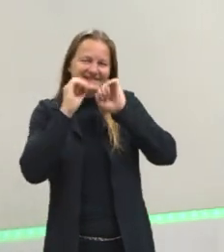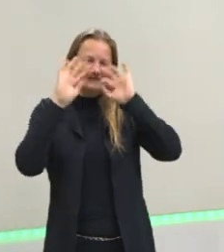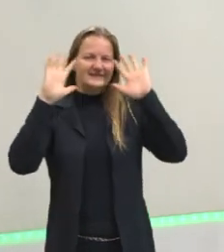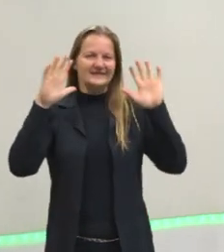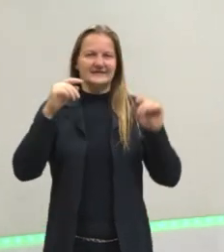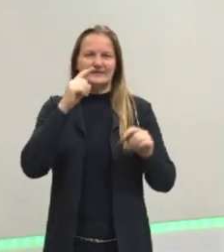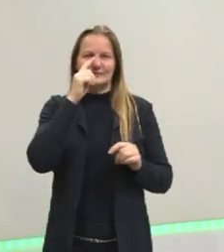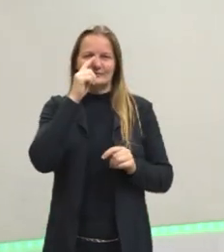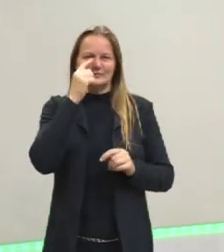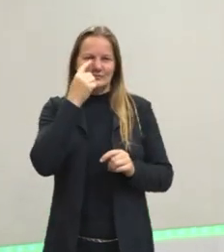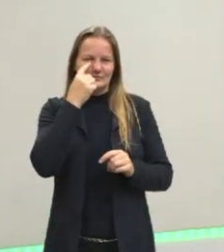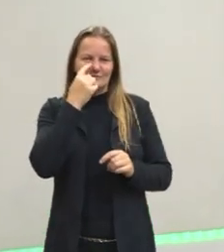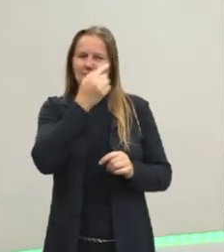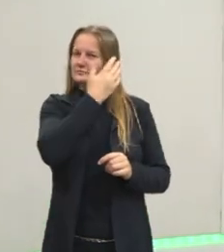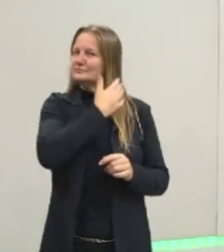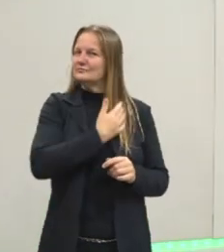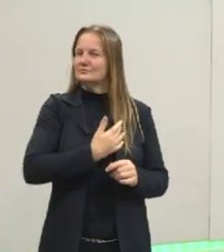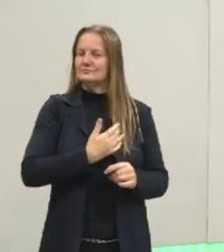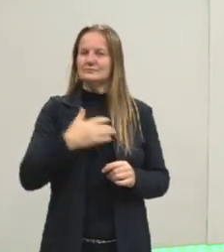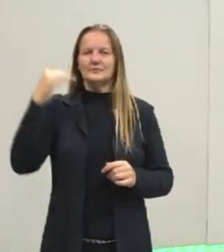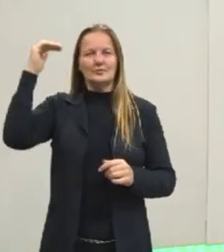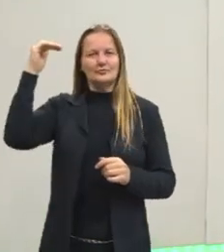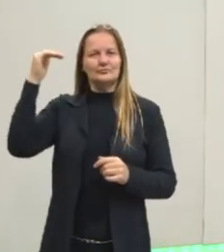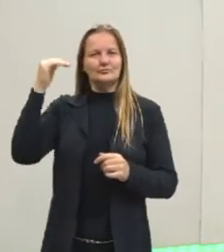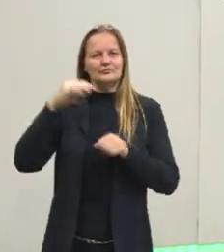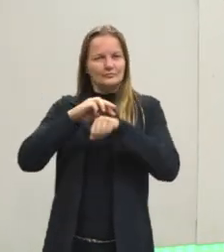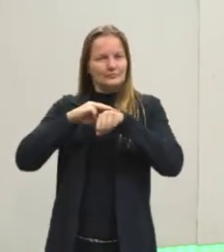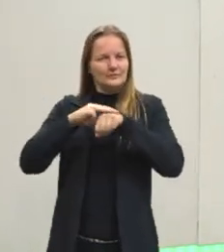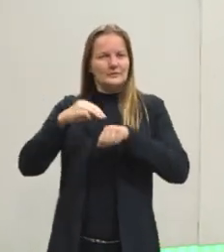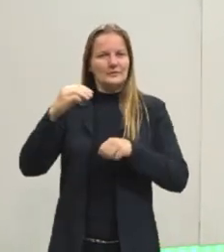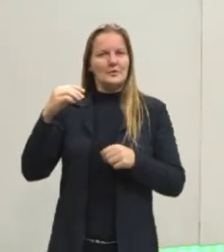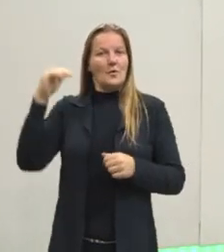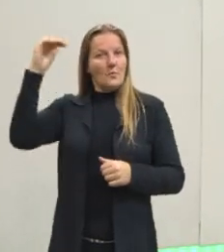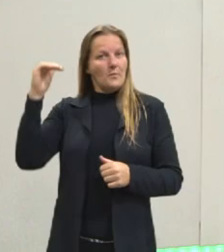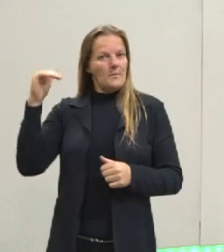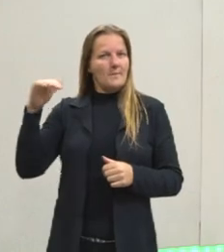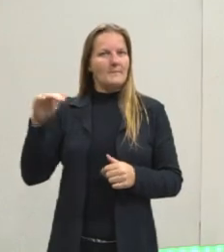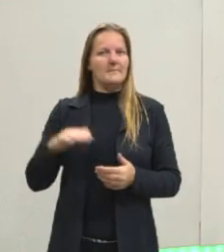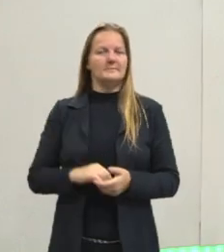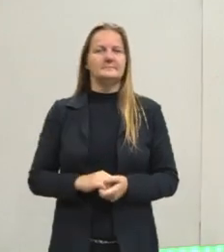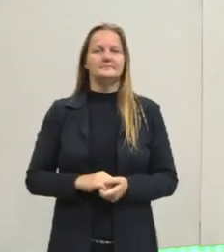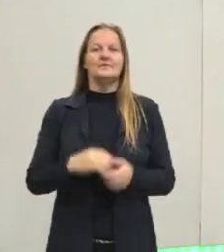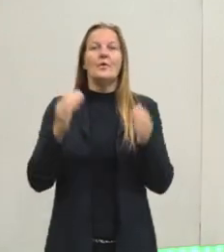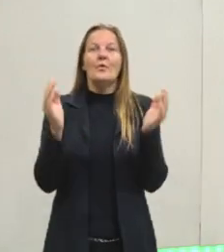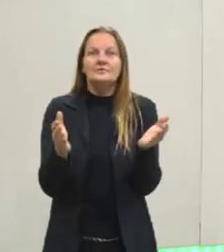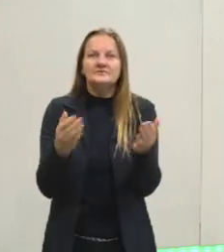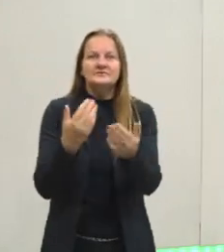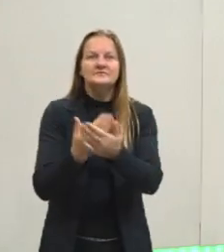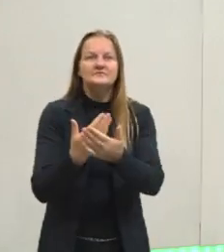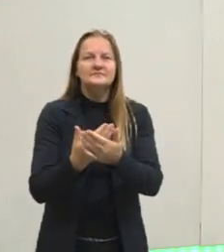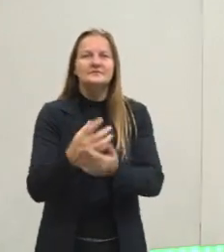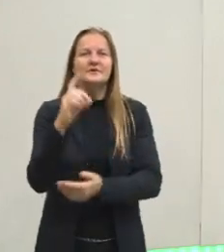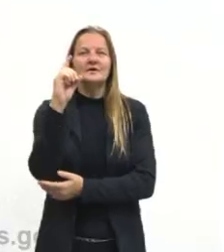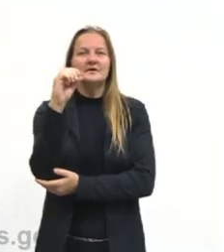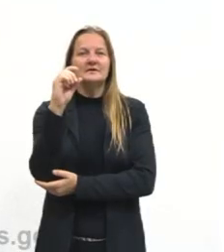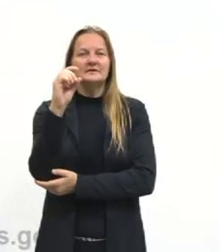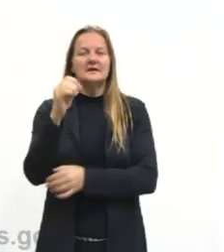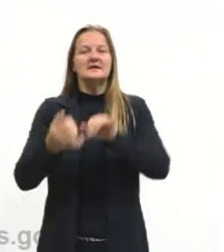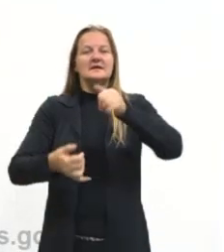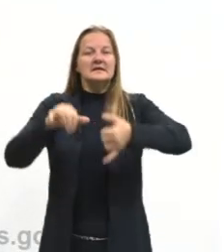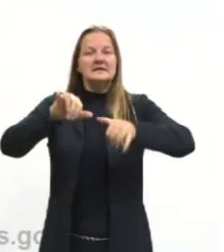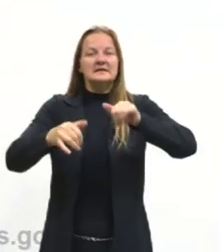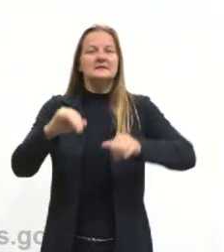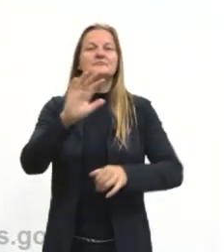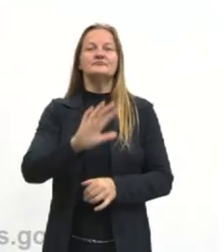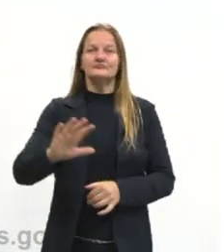olhos e cabelos castanhos e estatura baixa. Hoje nós vamos ver a aula 10 de Química Geral, onde eu vou trazer para vocês as